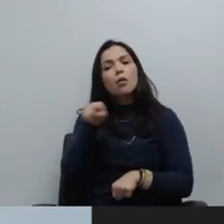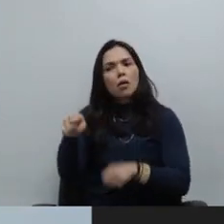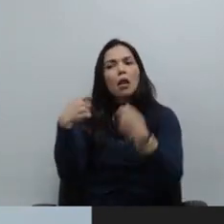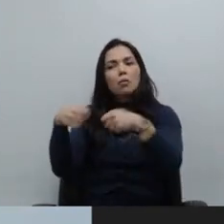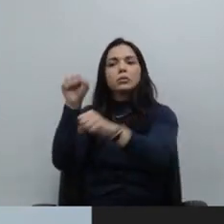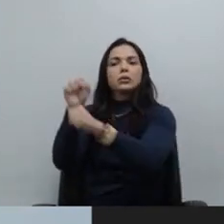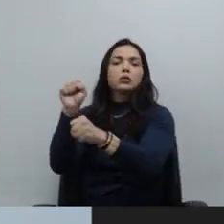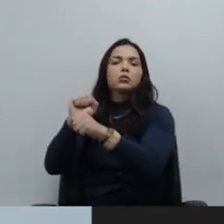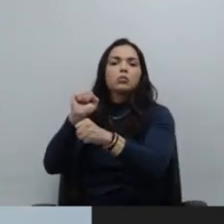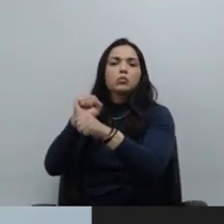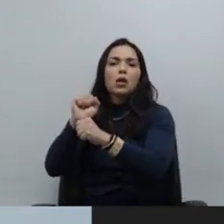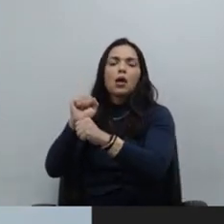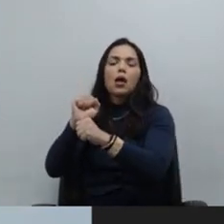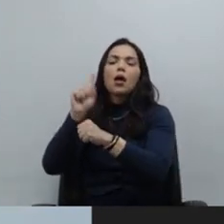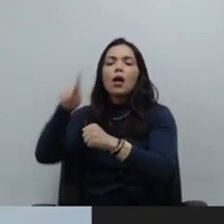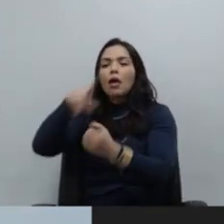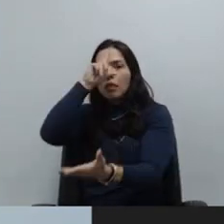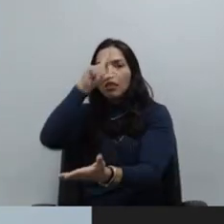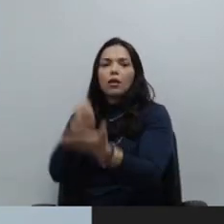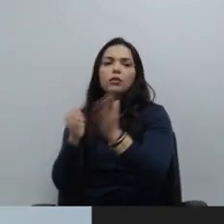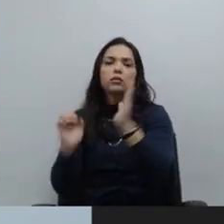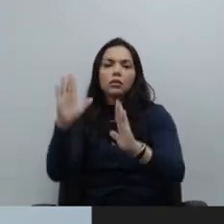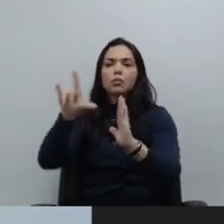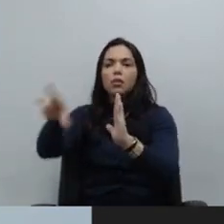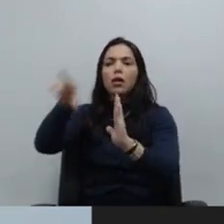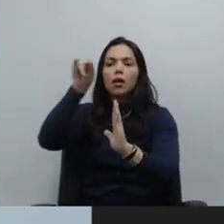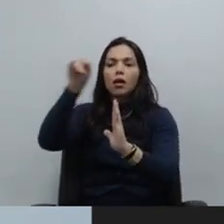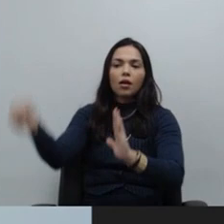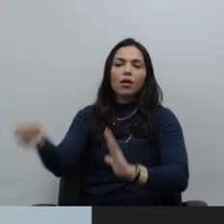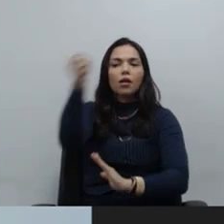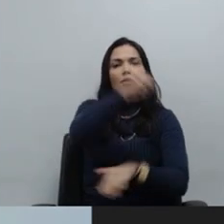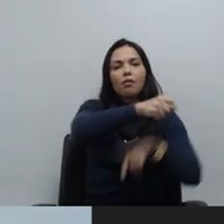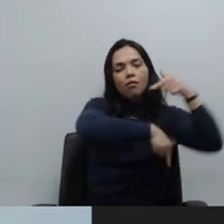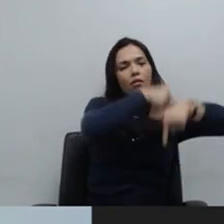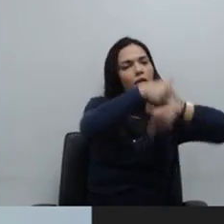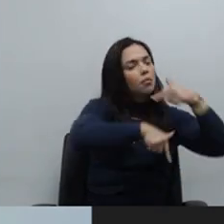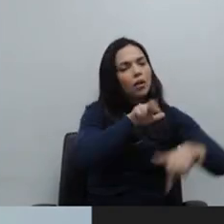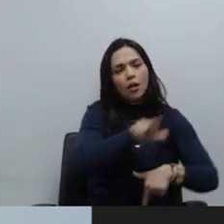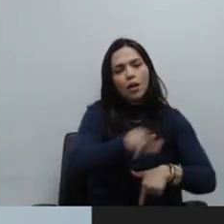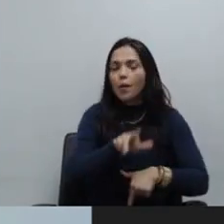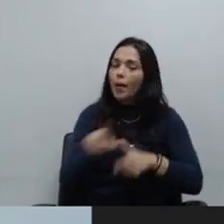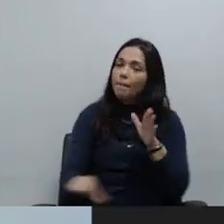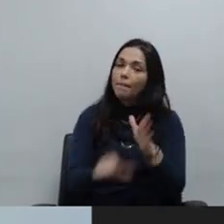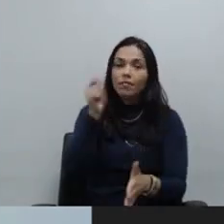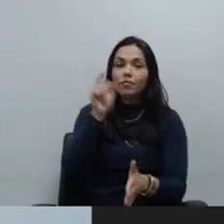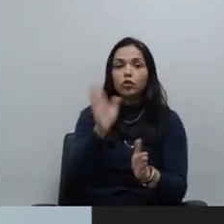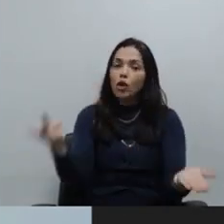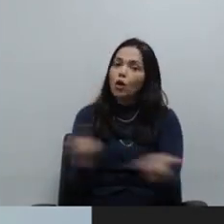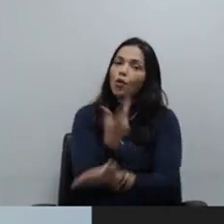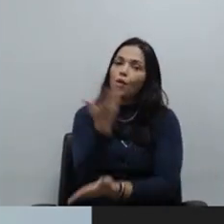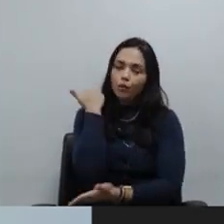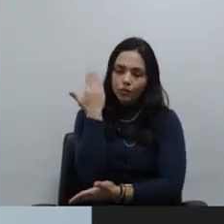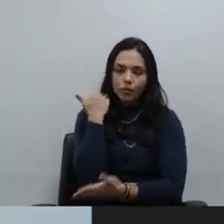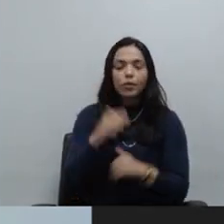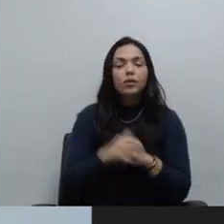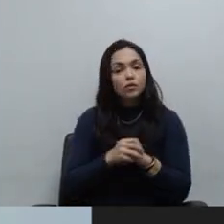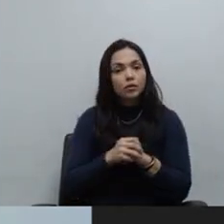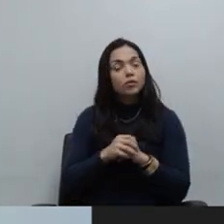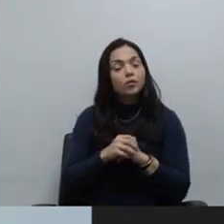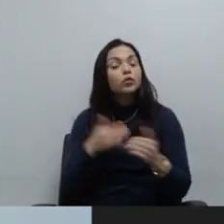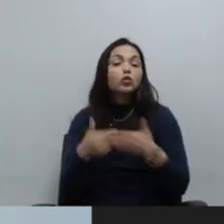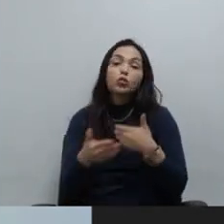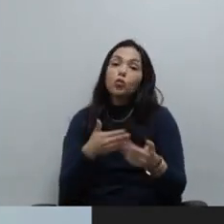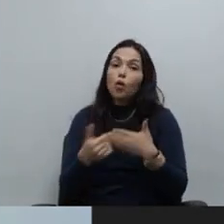esperar o decurso do prazo da ação recisória para ser nomeado, porque não seria a primeira vez que isso acontece na nossa instituição. De todo